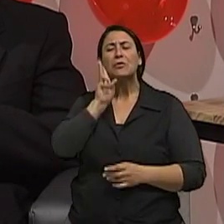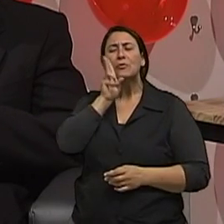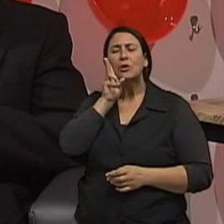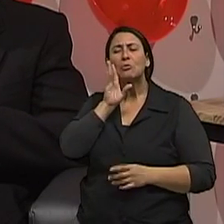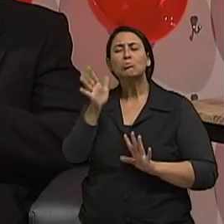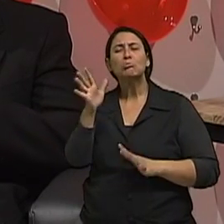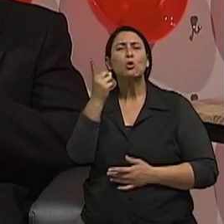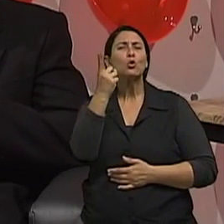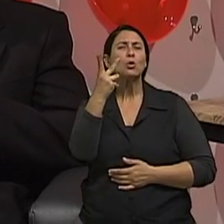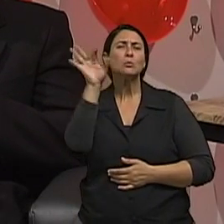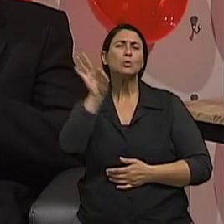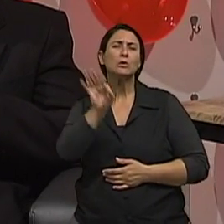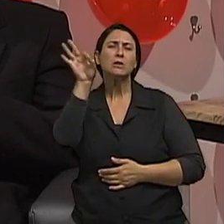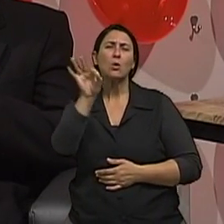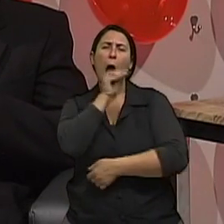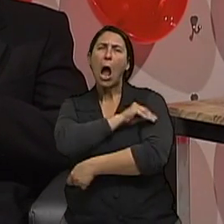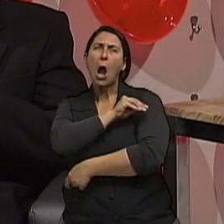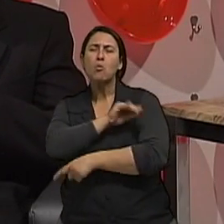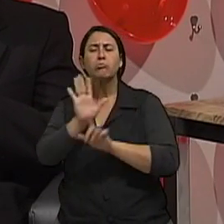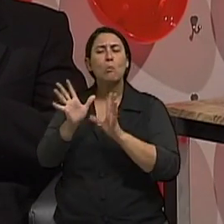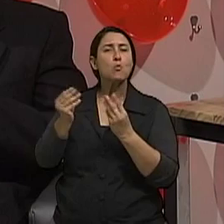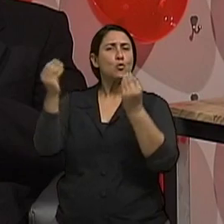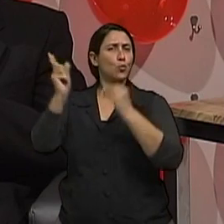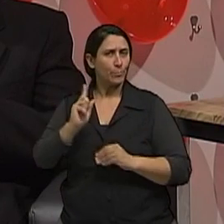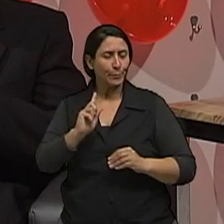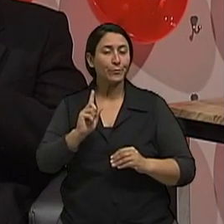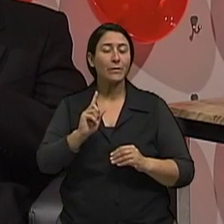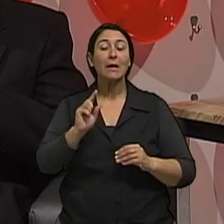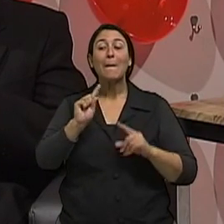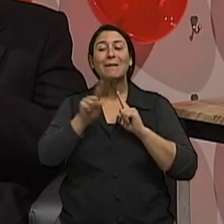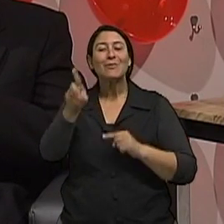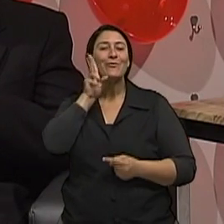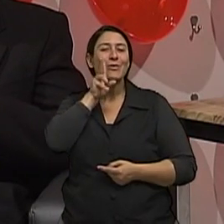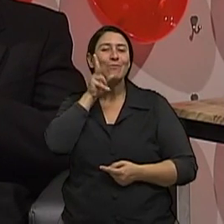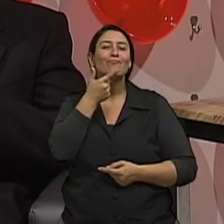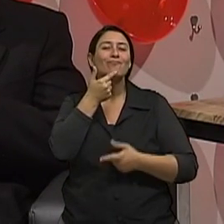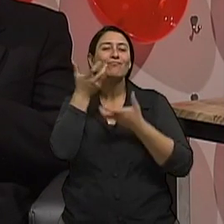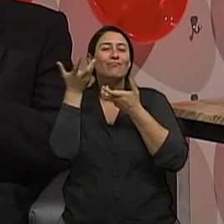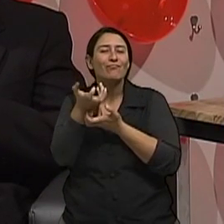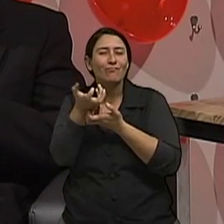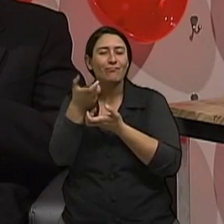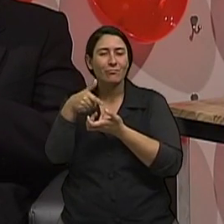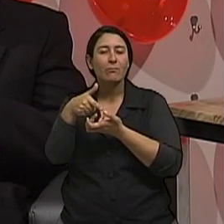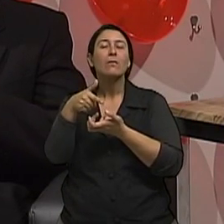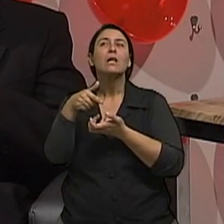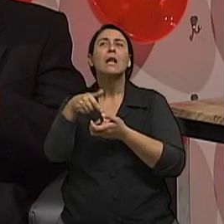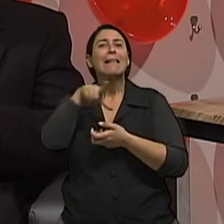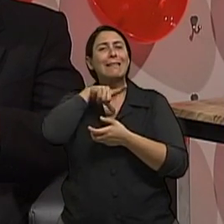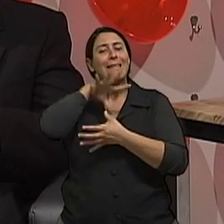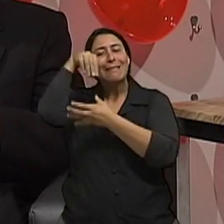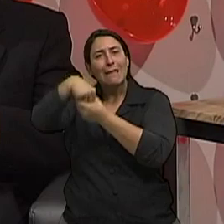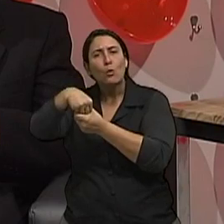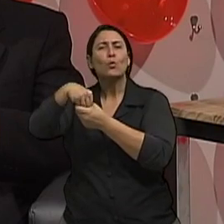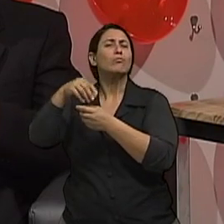% de concentração de álcool. Uma característica especial do vinho tinto é que ele tem substâncias antioxidantes, flavonoides, né? Existem